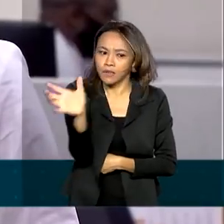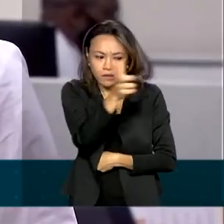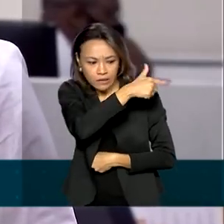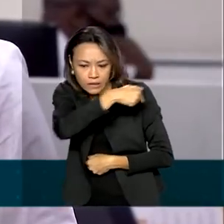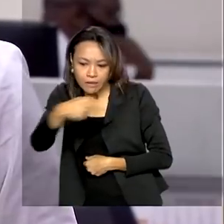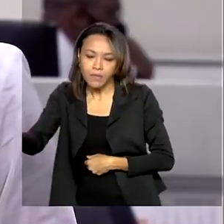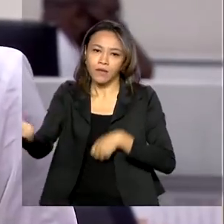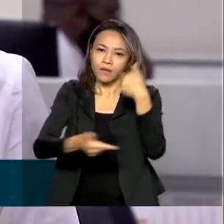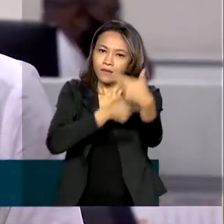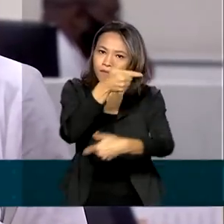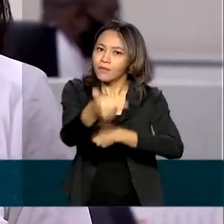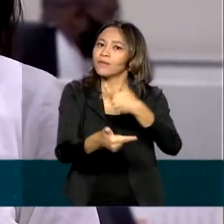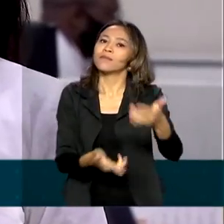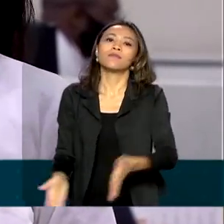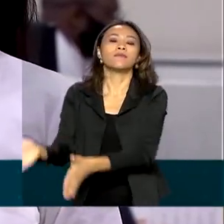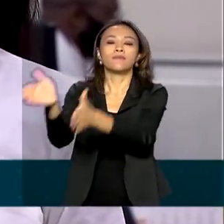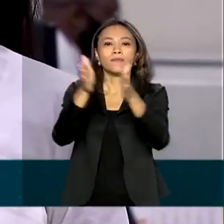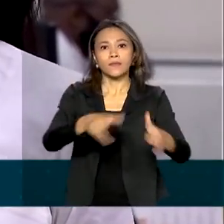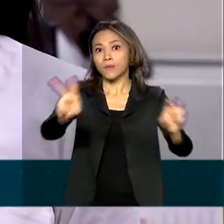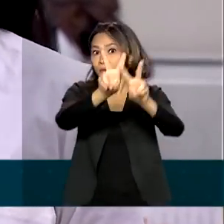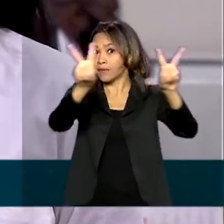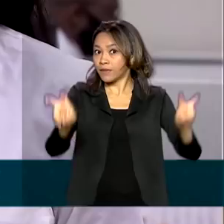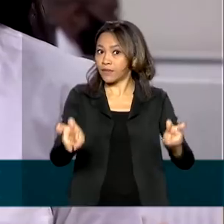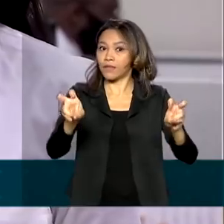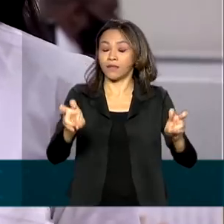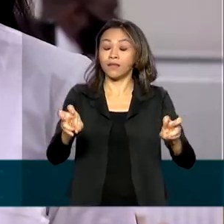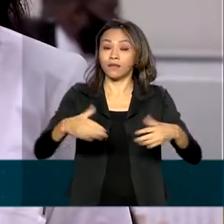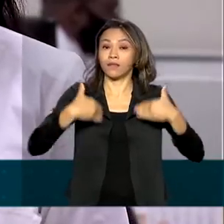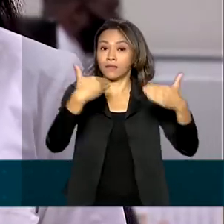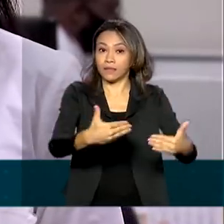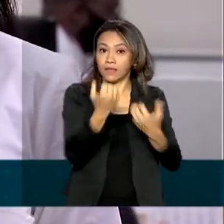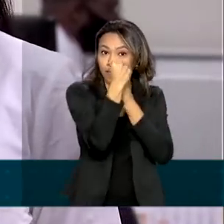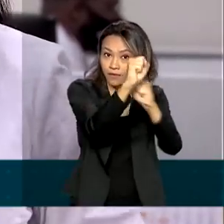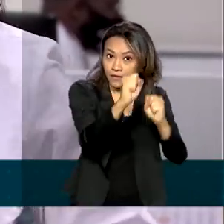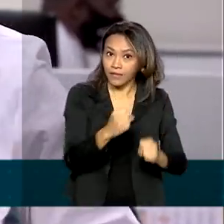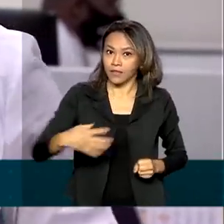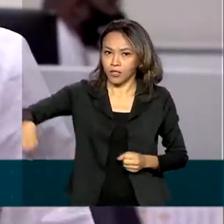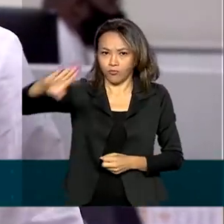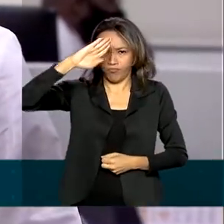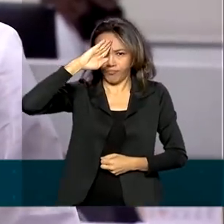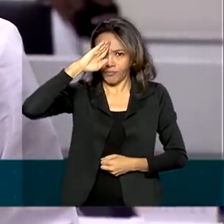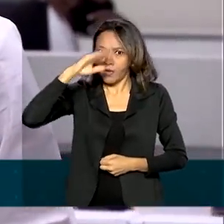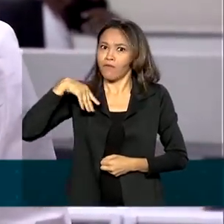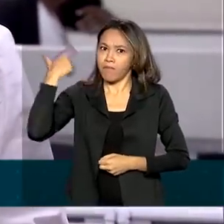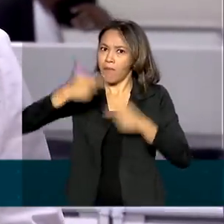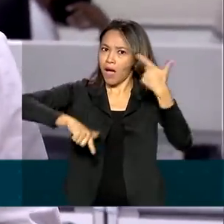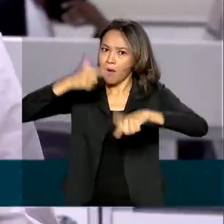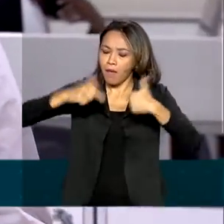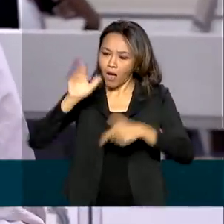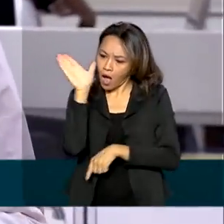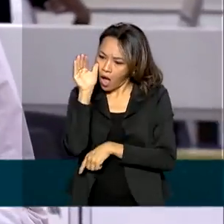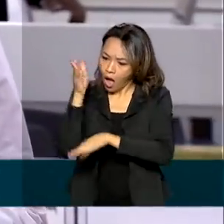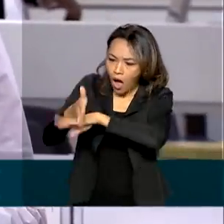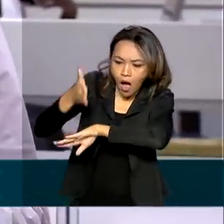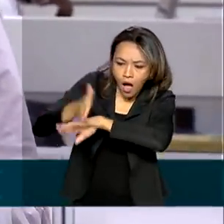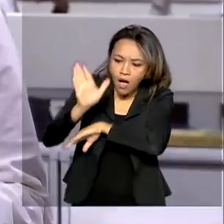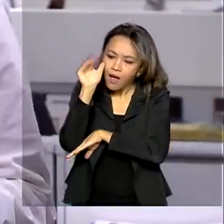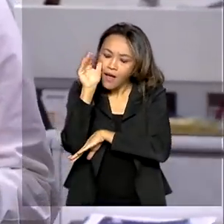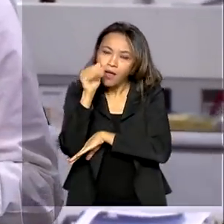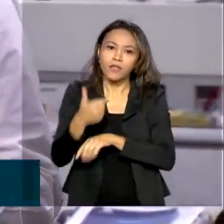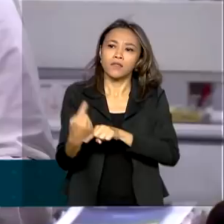interesse pelos assuntos do Ministério da Defesa e das Forças Armadas vem crescendo nos últimos anos. Em 2017,